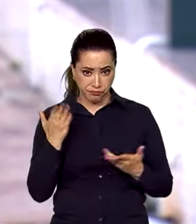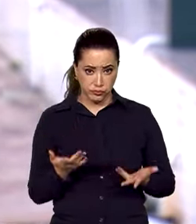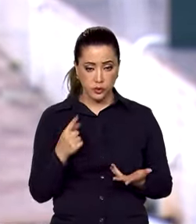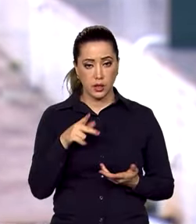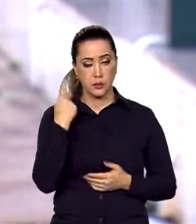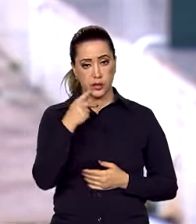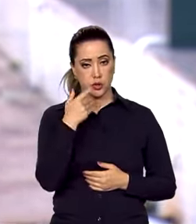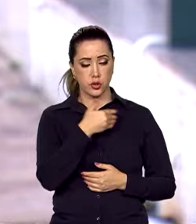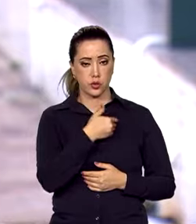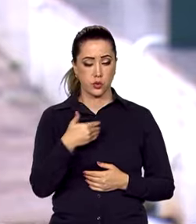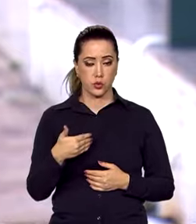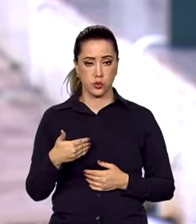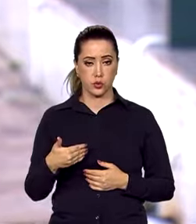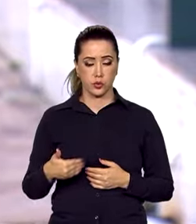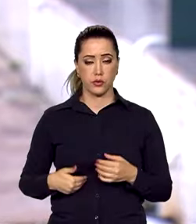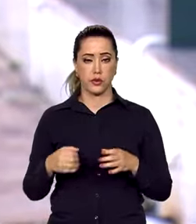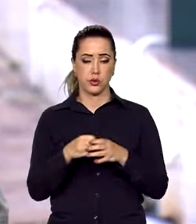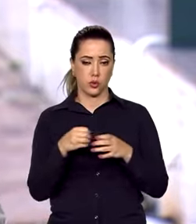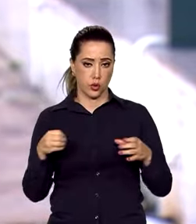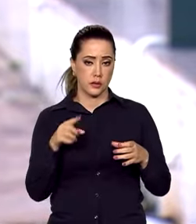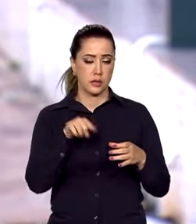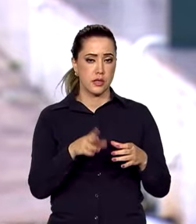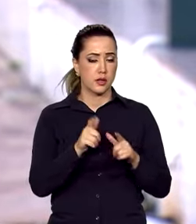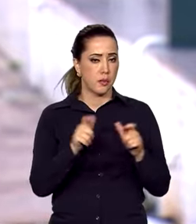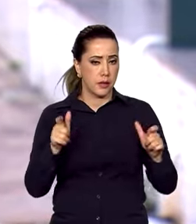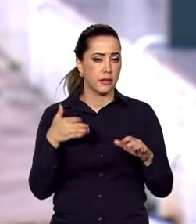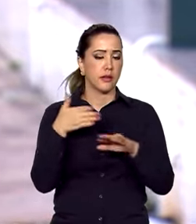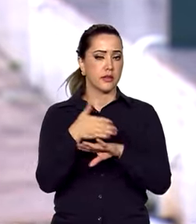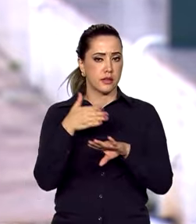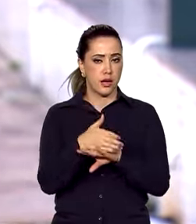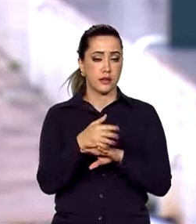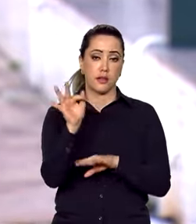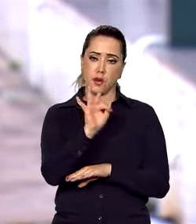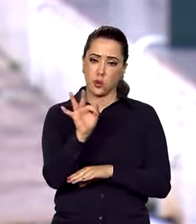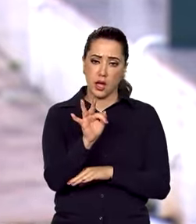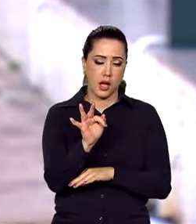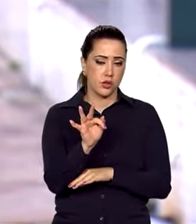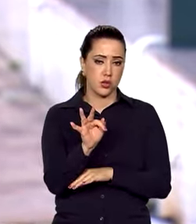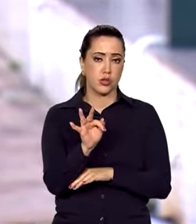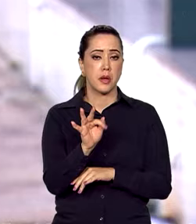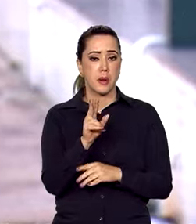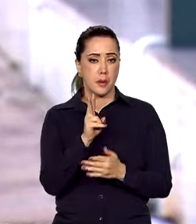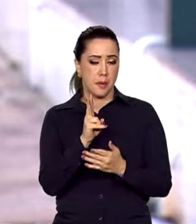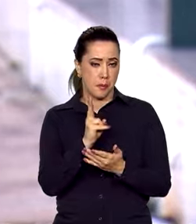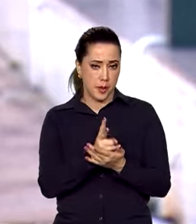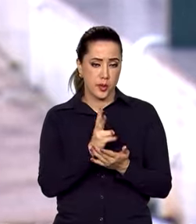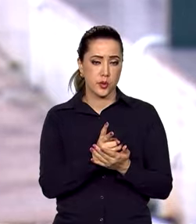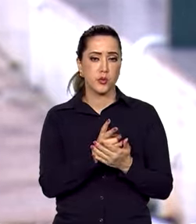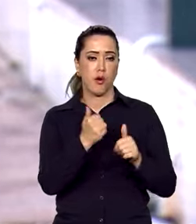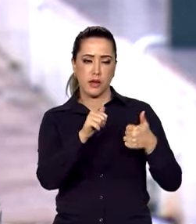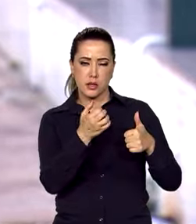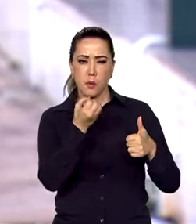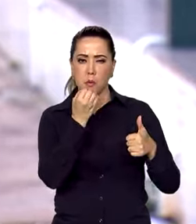pública de cotas amplia o acesso ao ensino superior sem prejudicar o desempenho dos cursos. Os